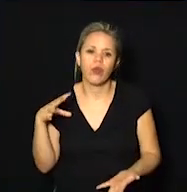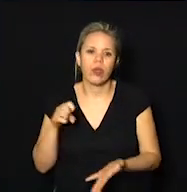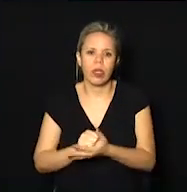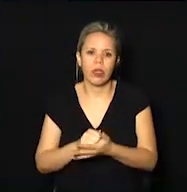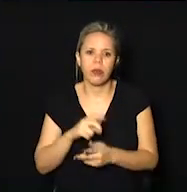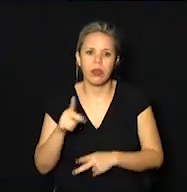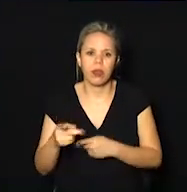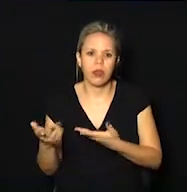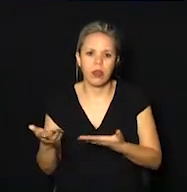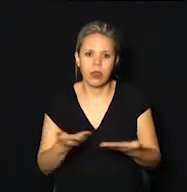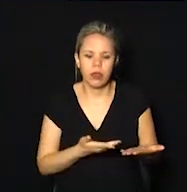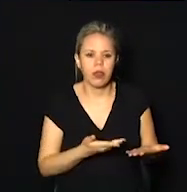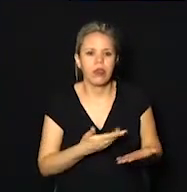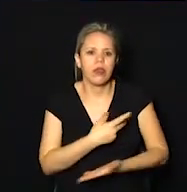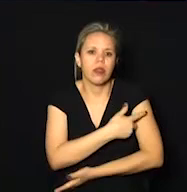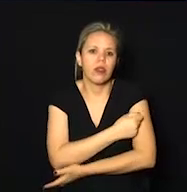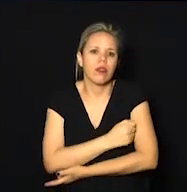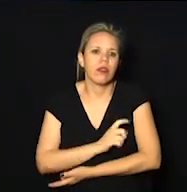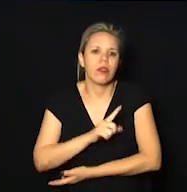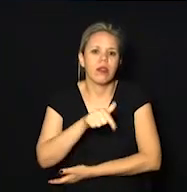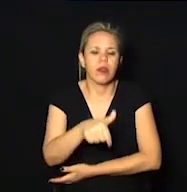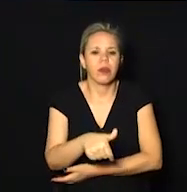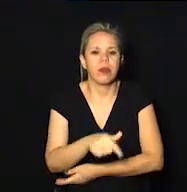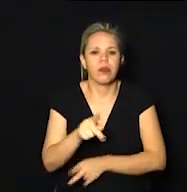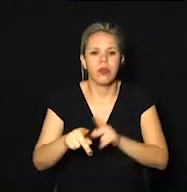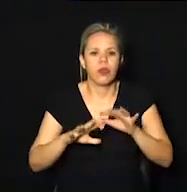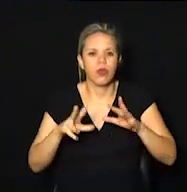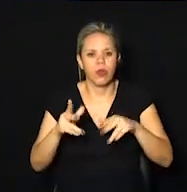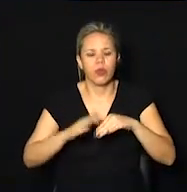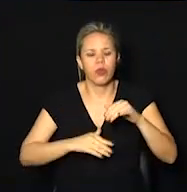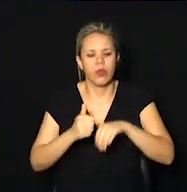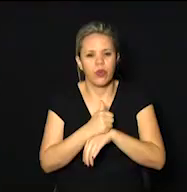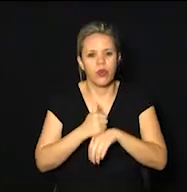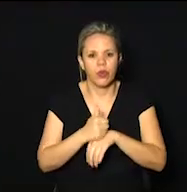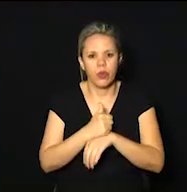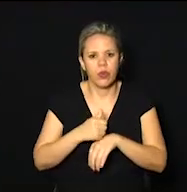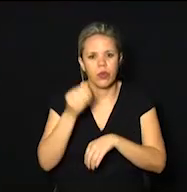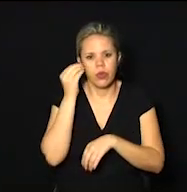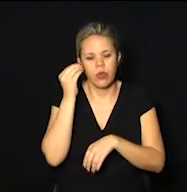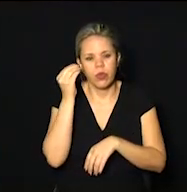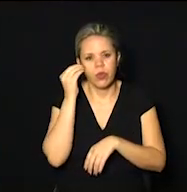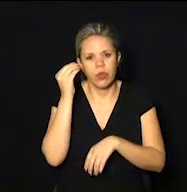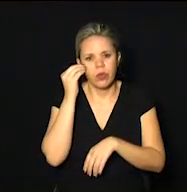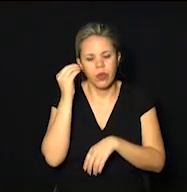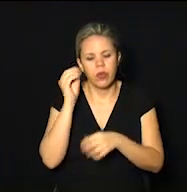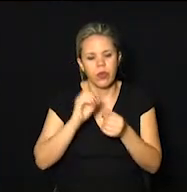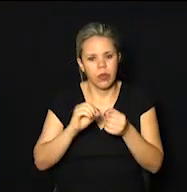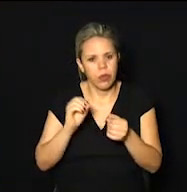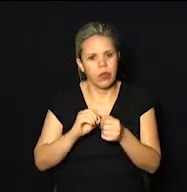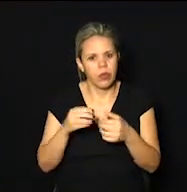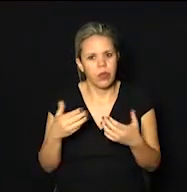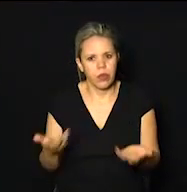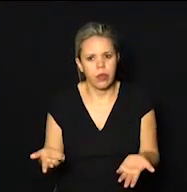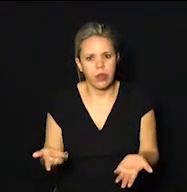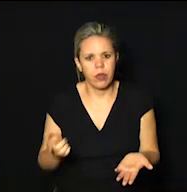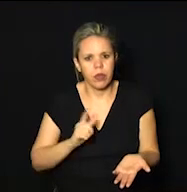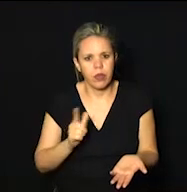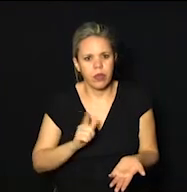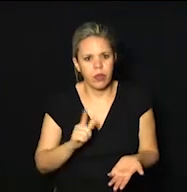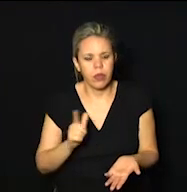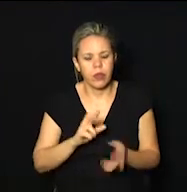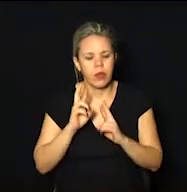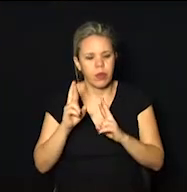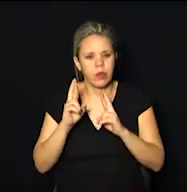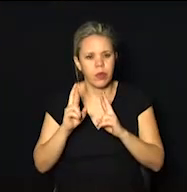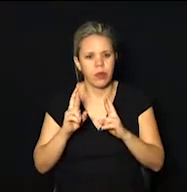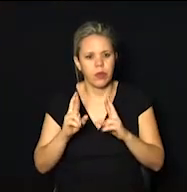e estão recebendo essa vacina e depois para todos os profissionais. São testes que estão sendo realizados e claro que a gente tosse